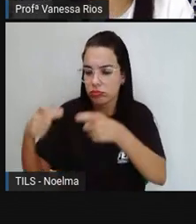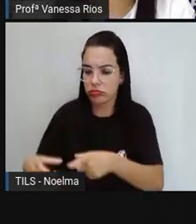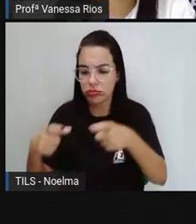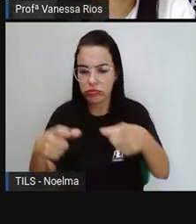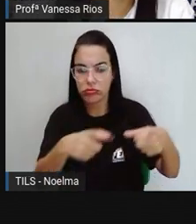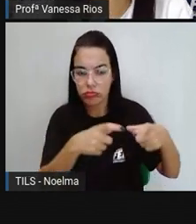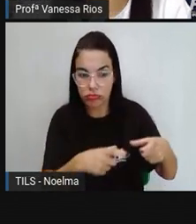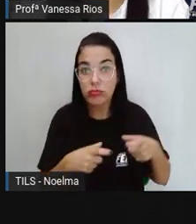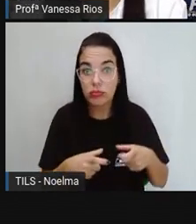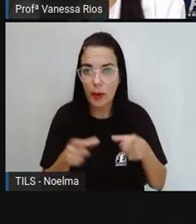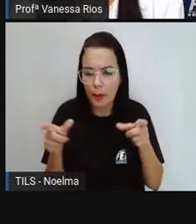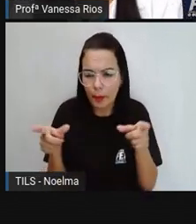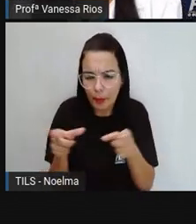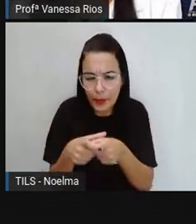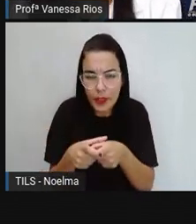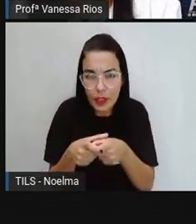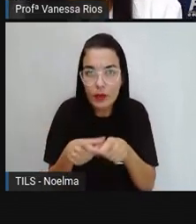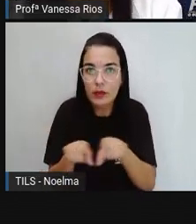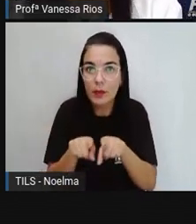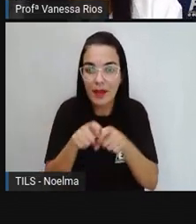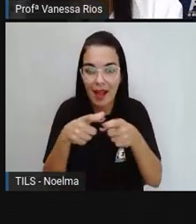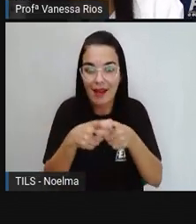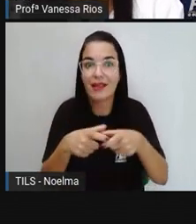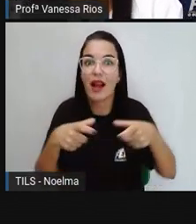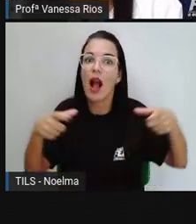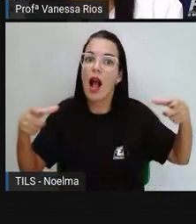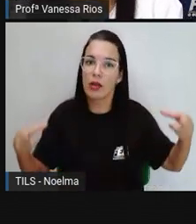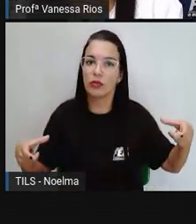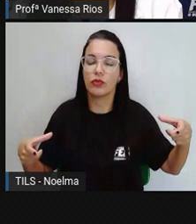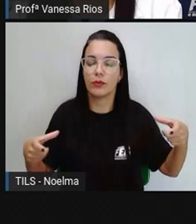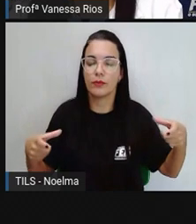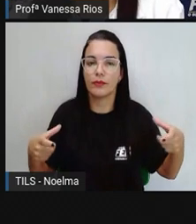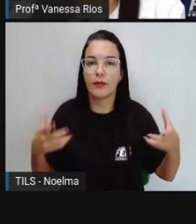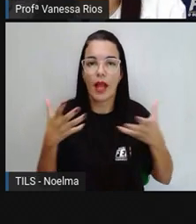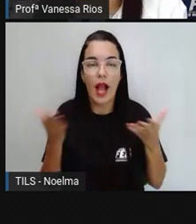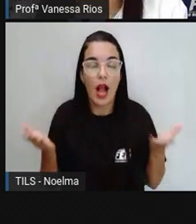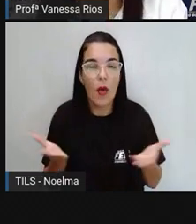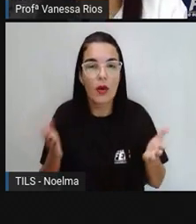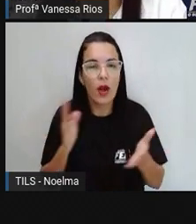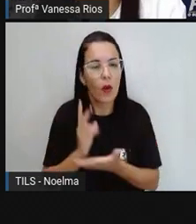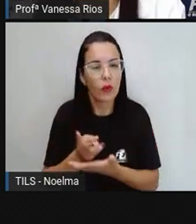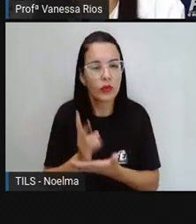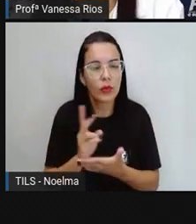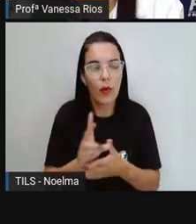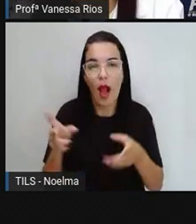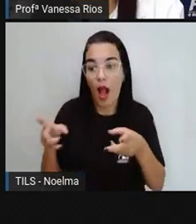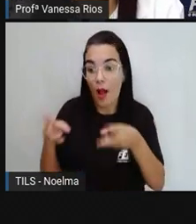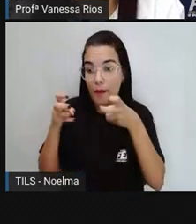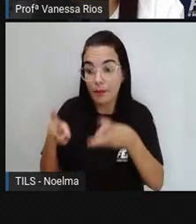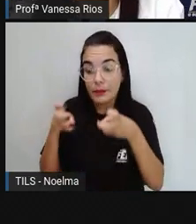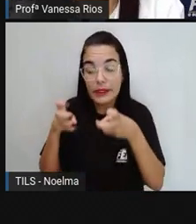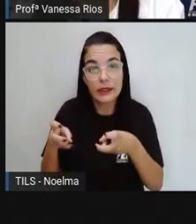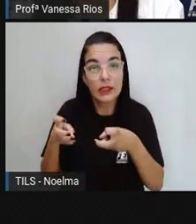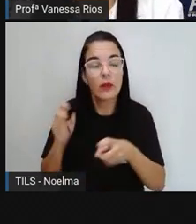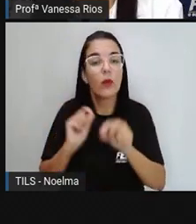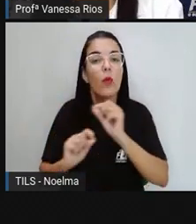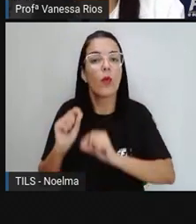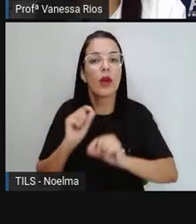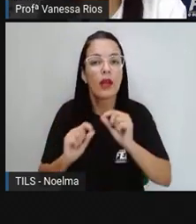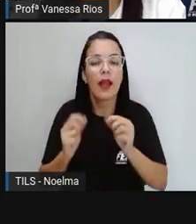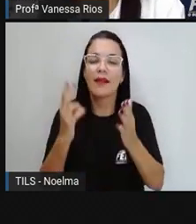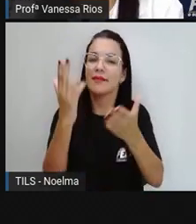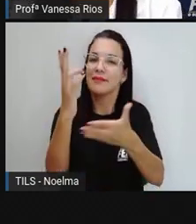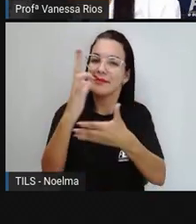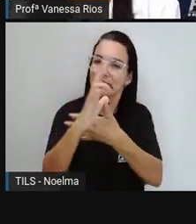espaços pequenos a espaços grandes. E nós vamos continuar, né? Observando aí os